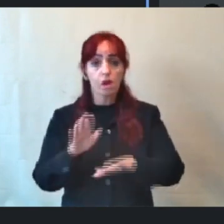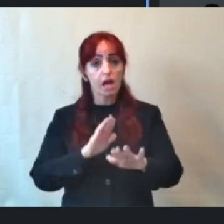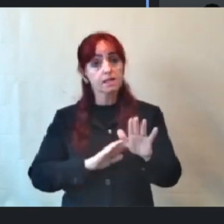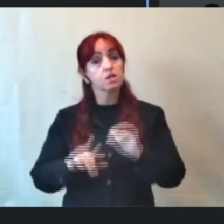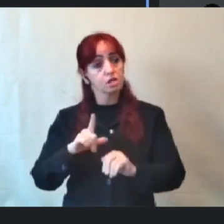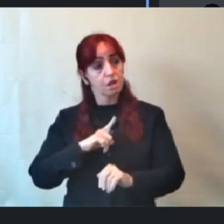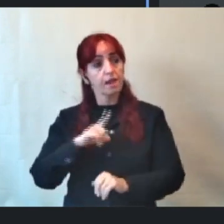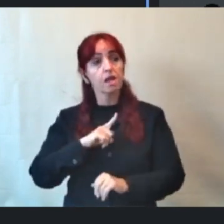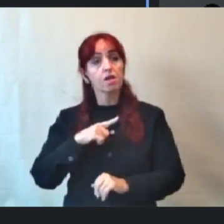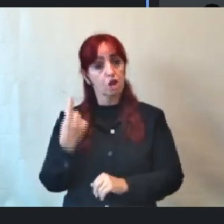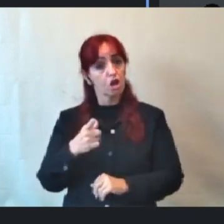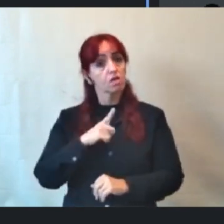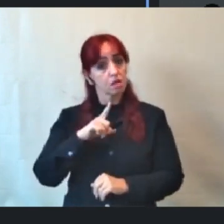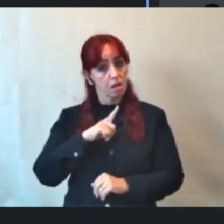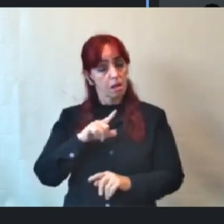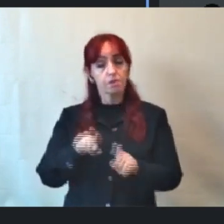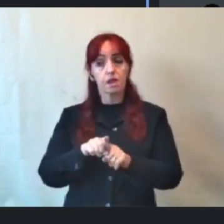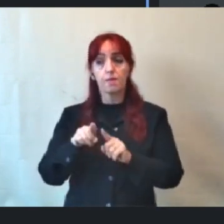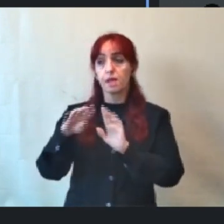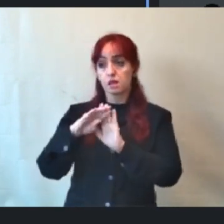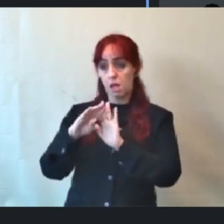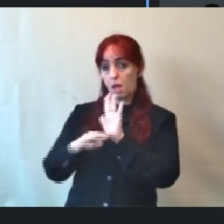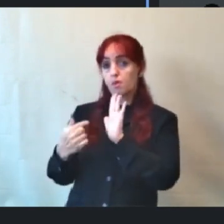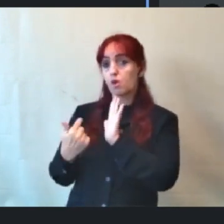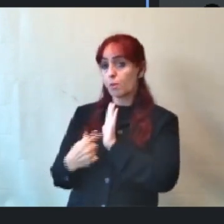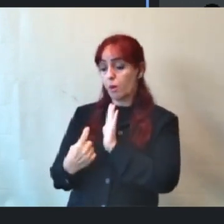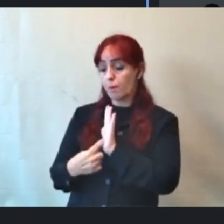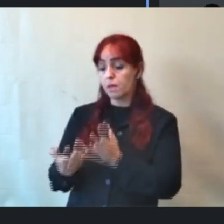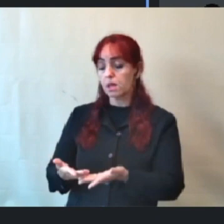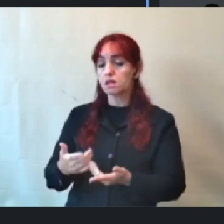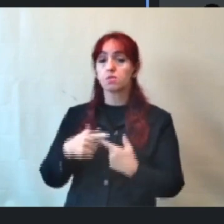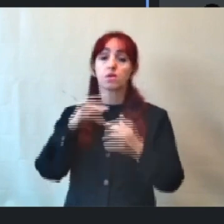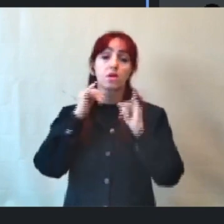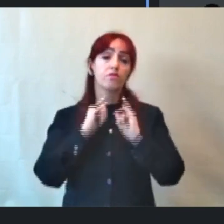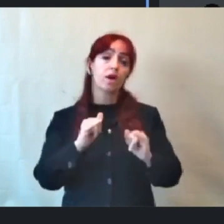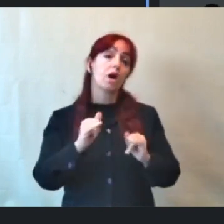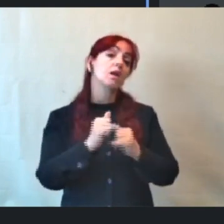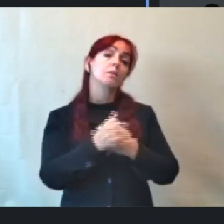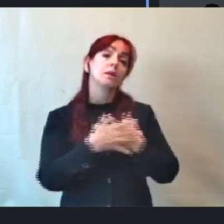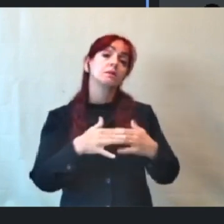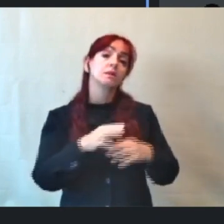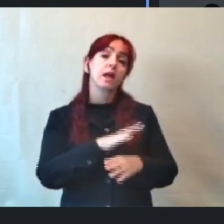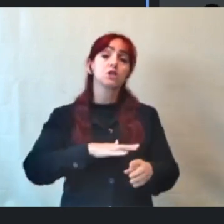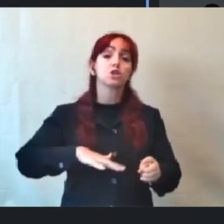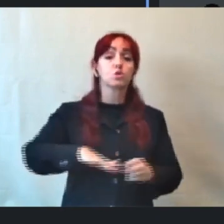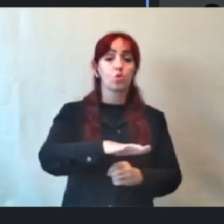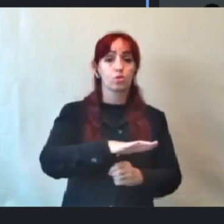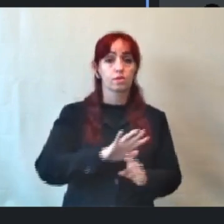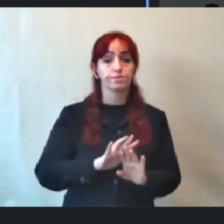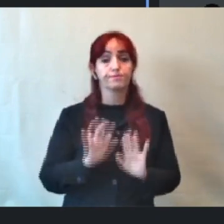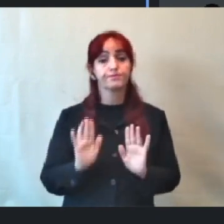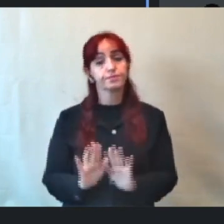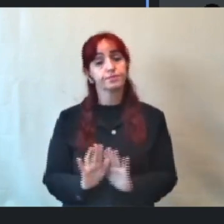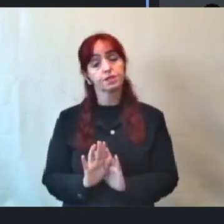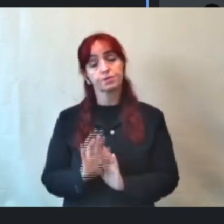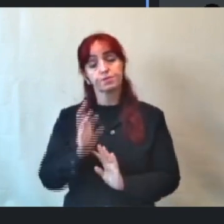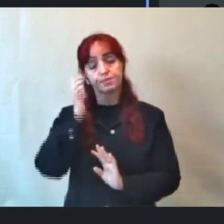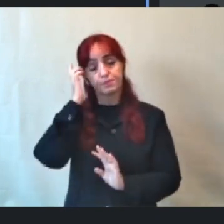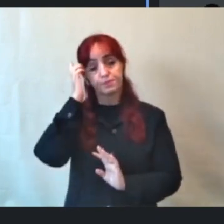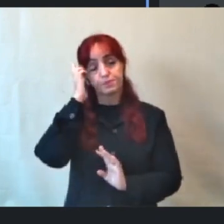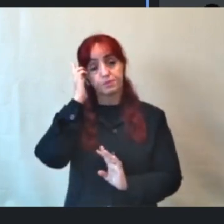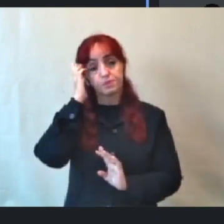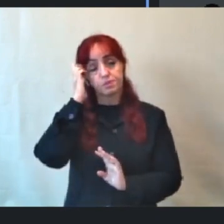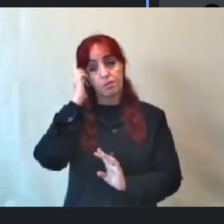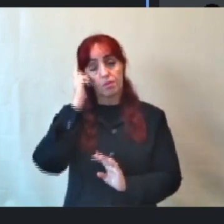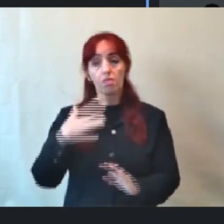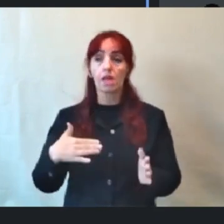compromissos, são muito importantes também, a gente fala pela cidade inteira, também, então assim, até